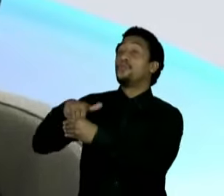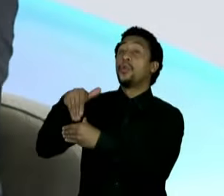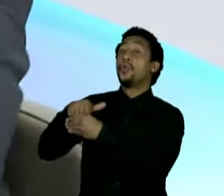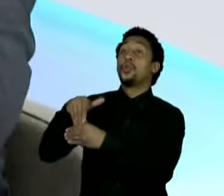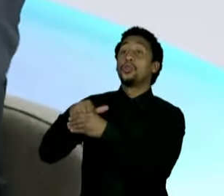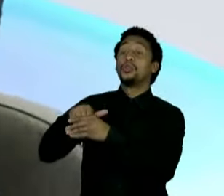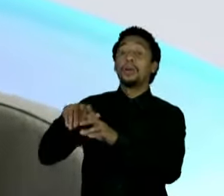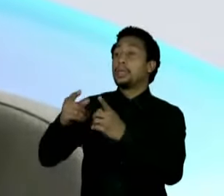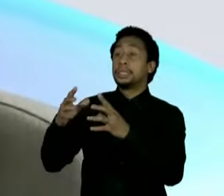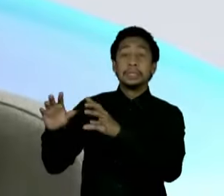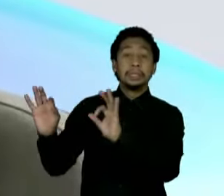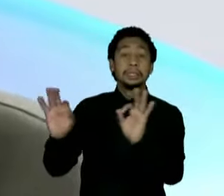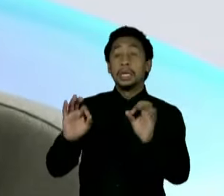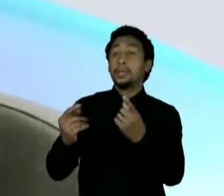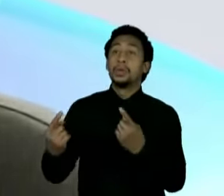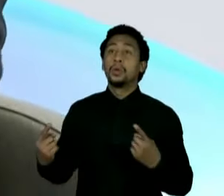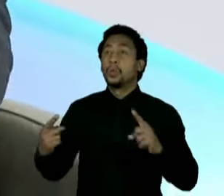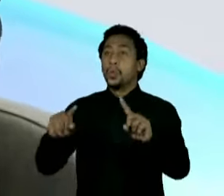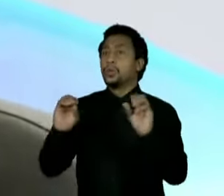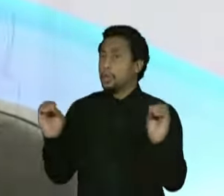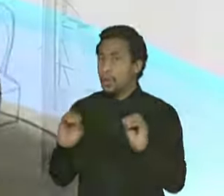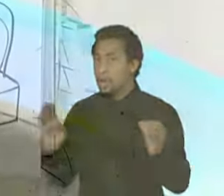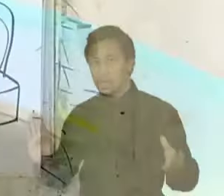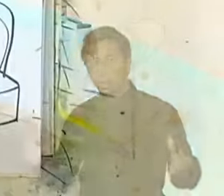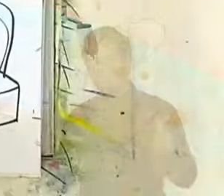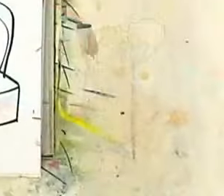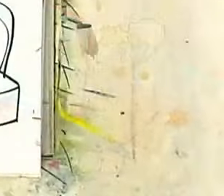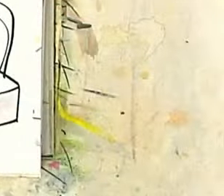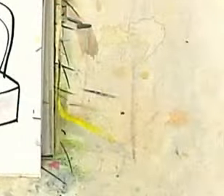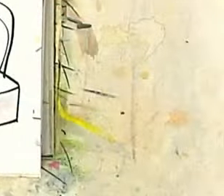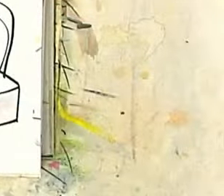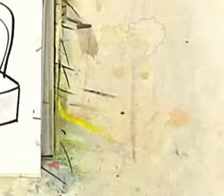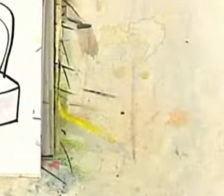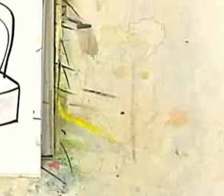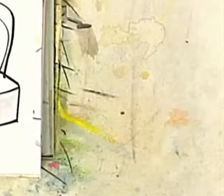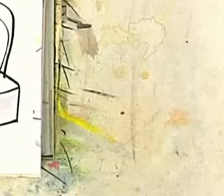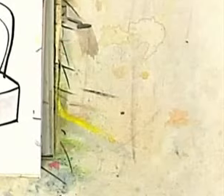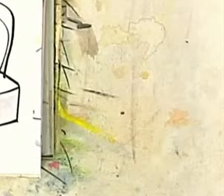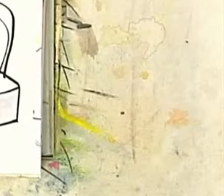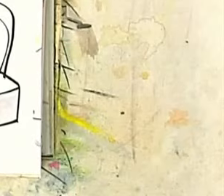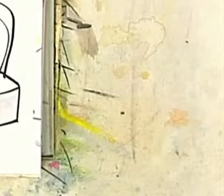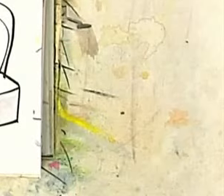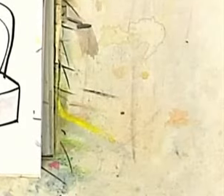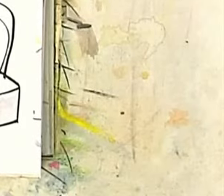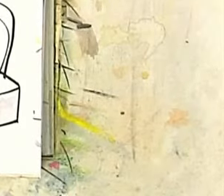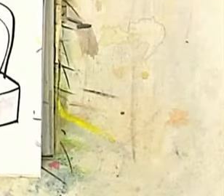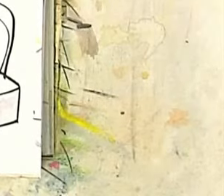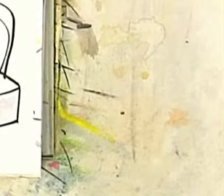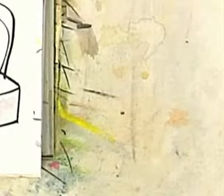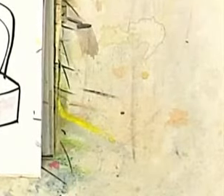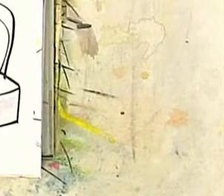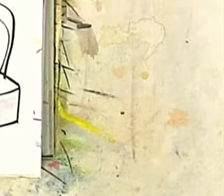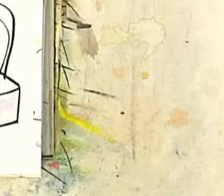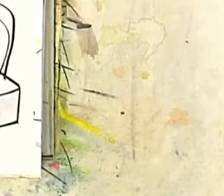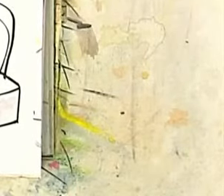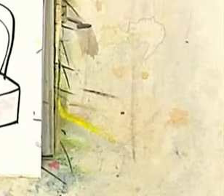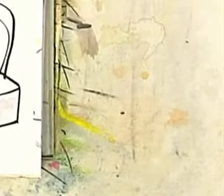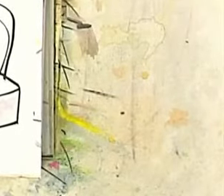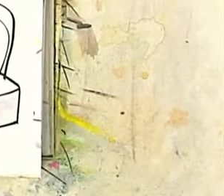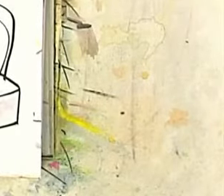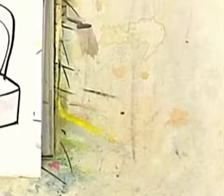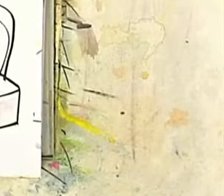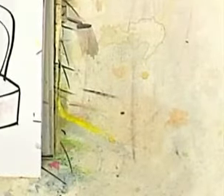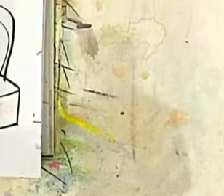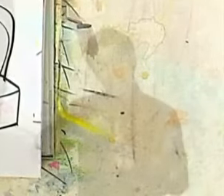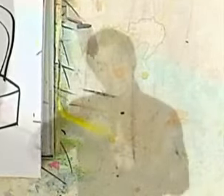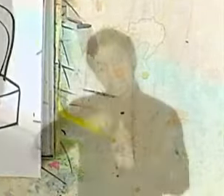manifestação? Não conseguiu entrar judicialmente? Ninguém posicionou o presidente até agora de falar para ele, o presidente, o senhor não acha que nós vamos continuar pagando todos os meses